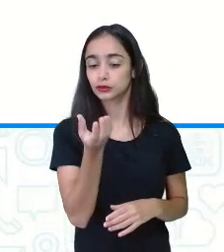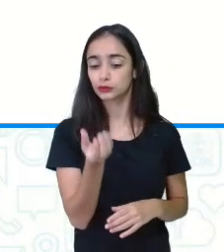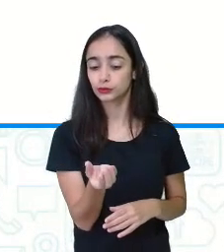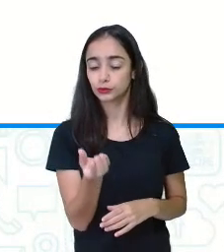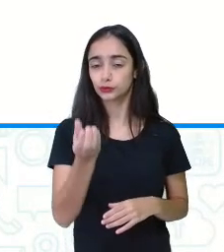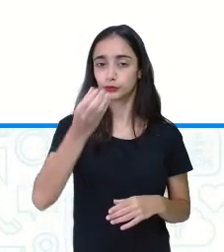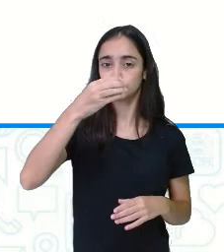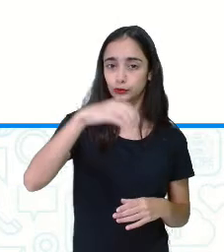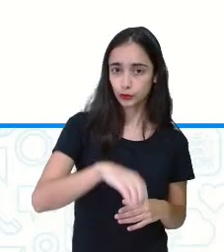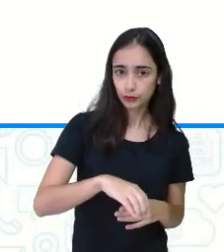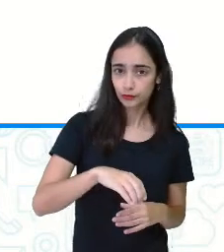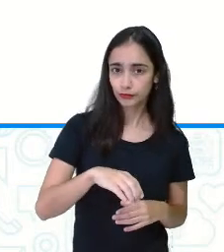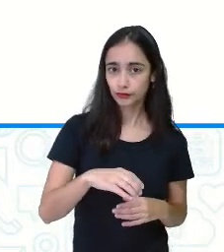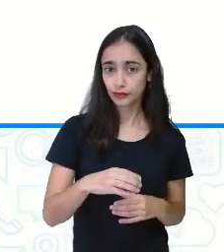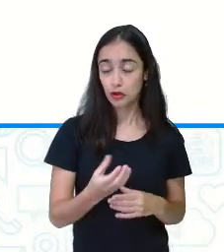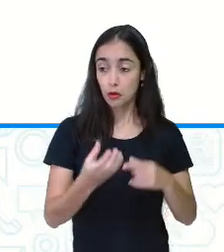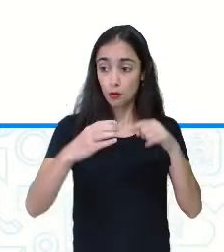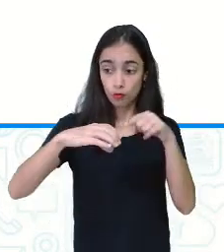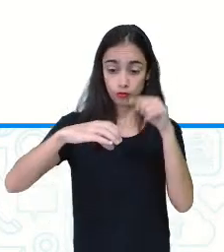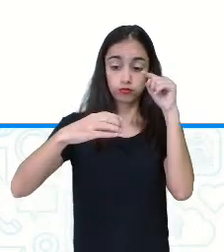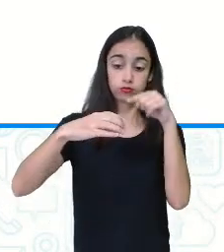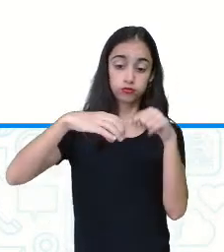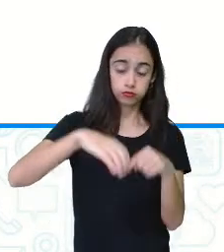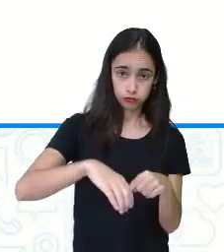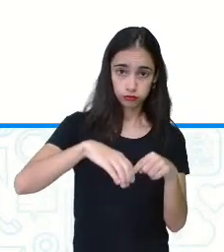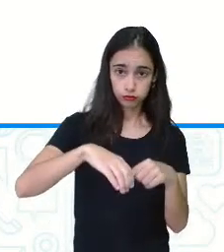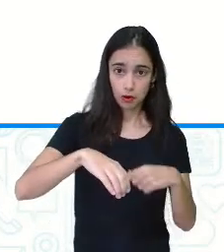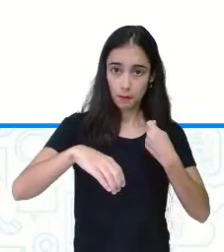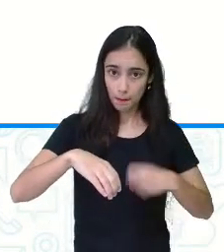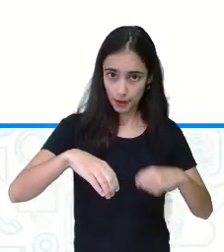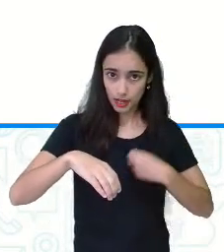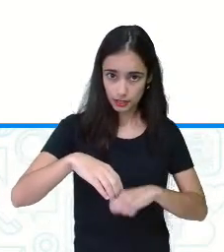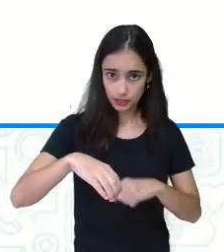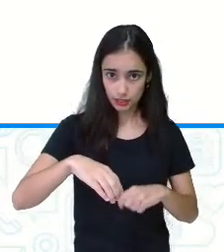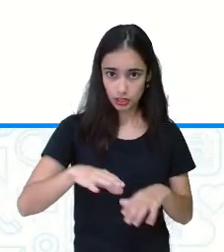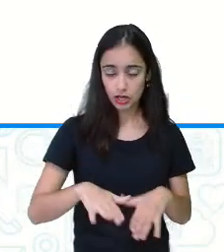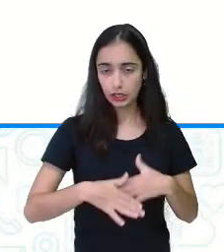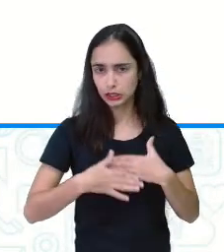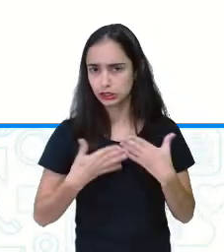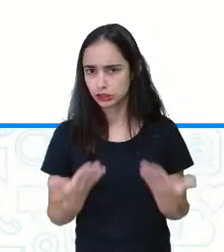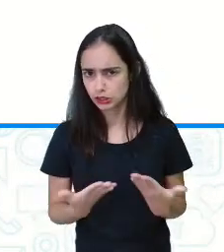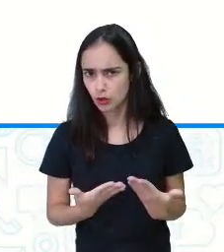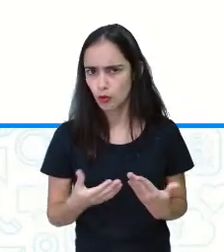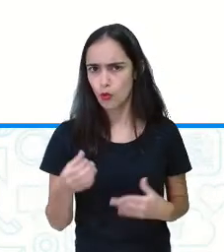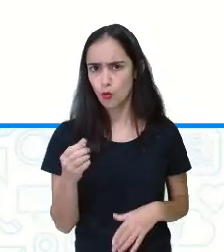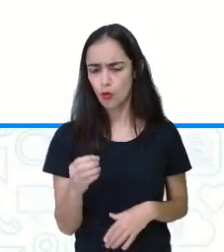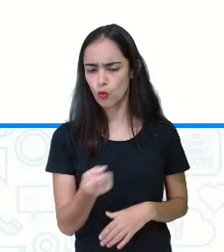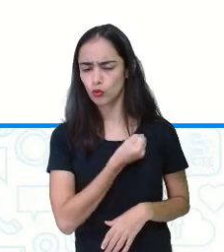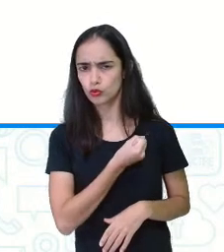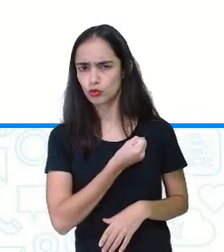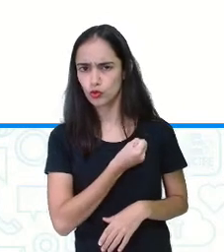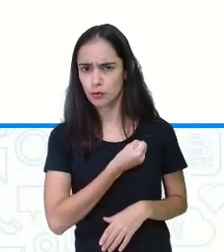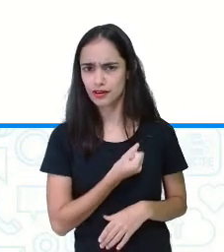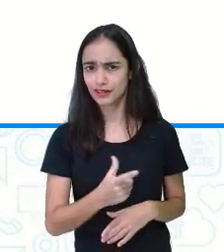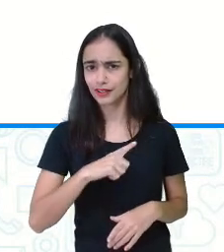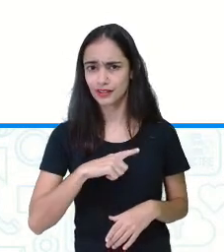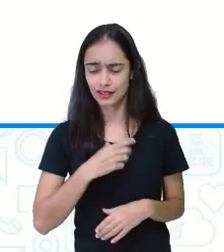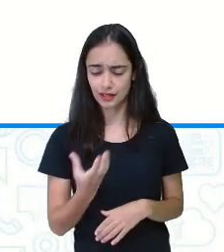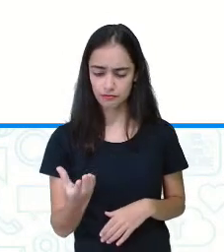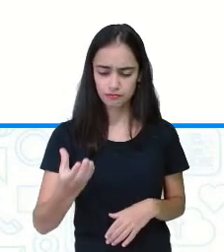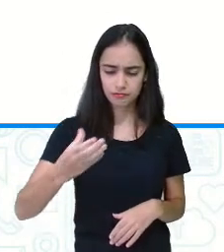baixo devem ser colocadas na cartela. Então, o número que sair no dado vai ser as tampinhas que a gente vai colocar aqui,